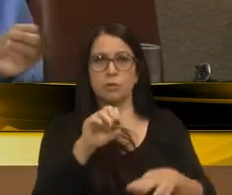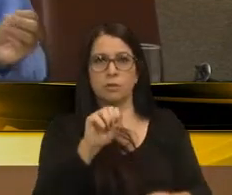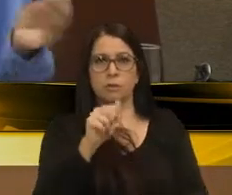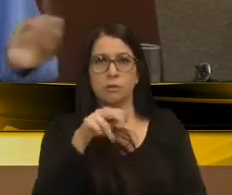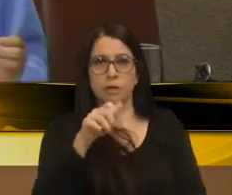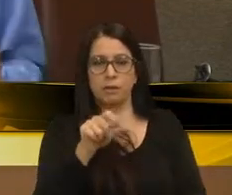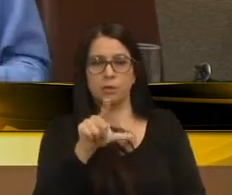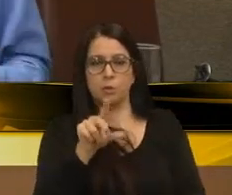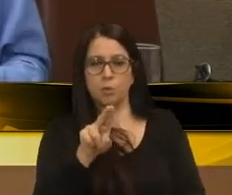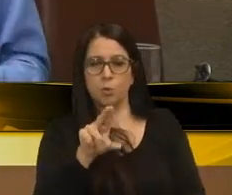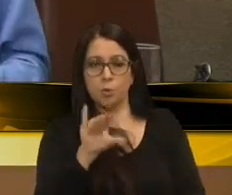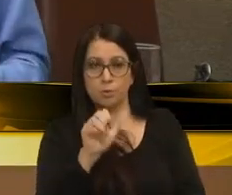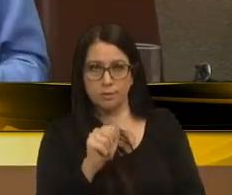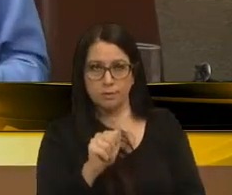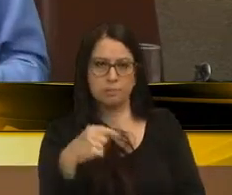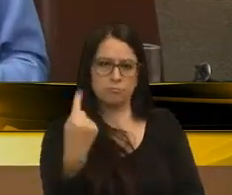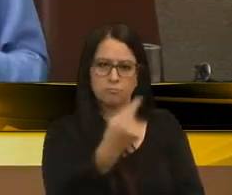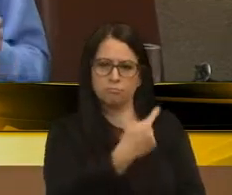e em outros distritos,